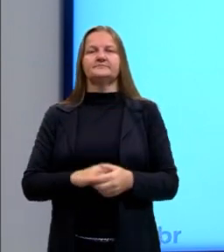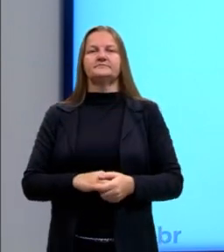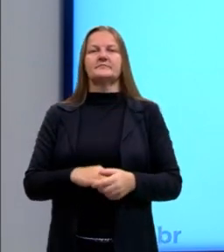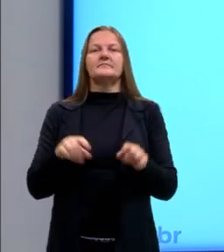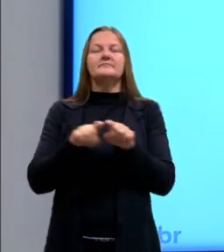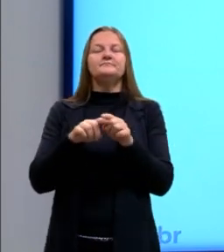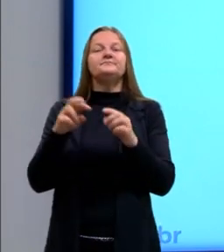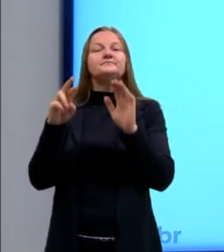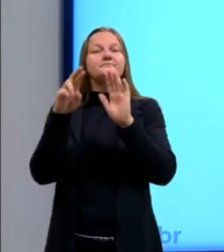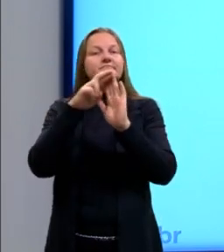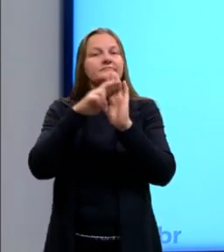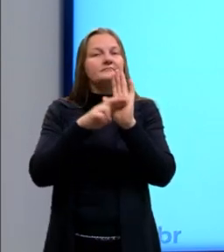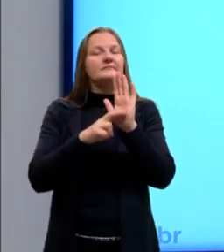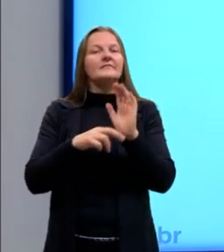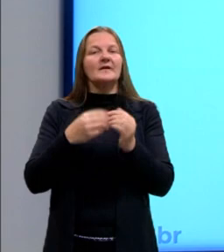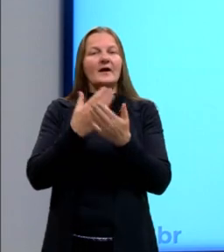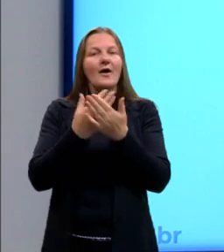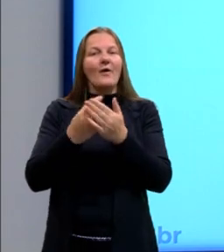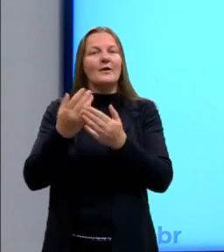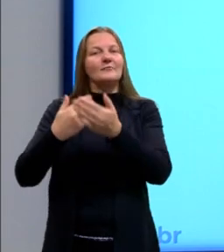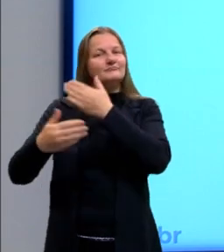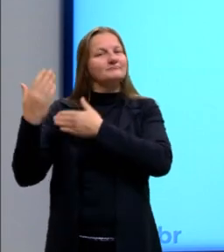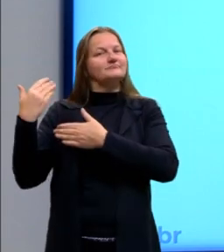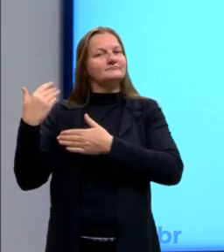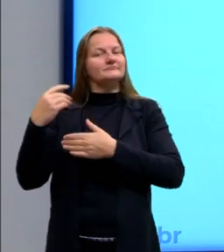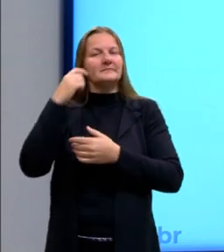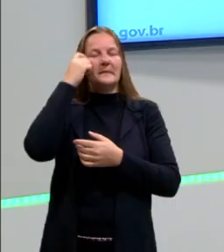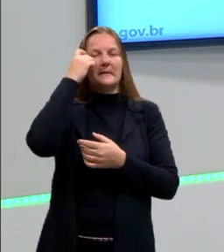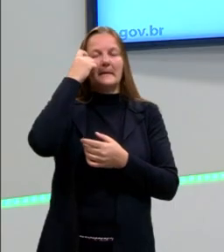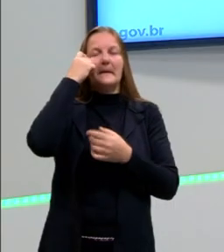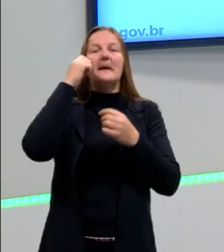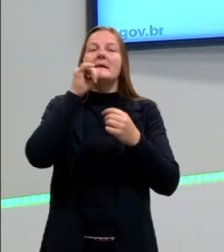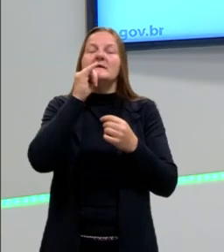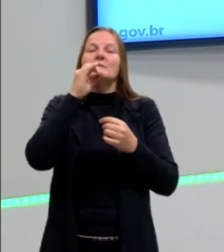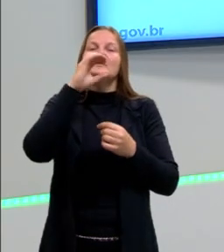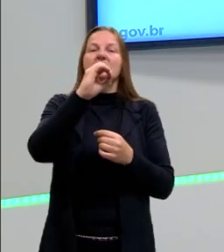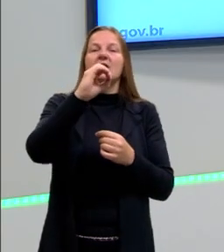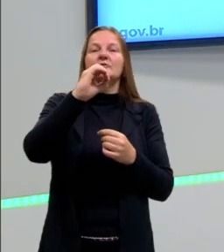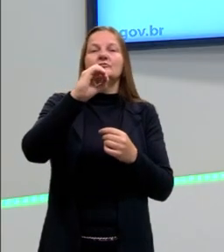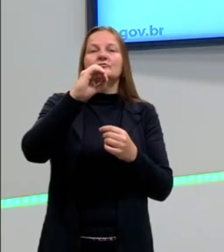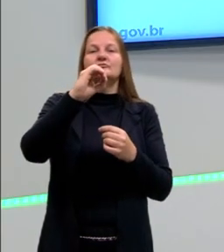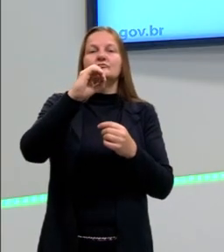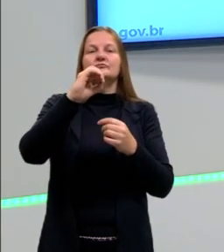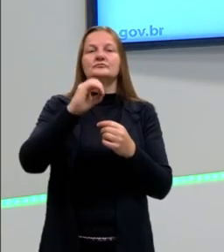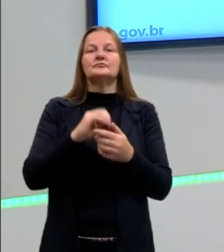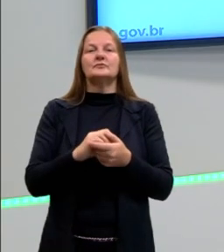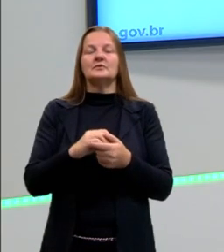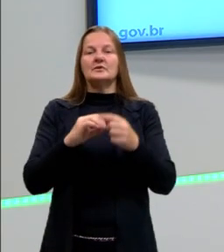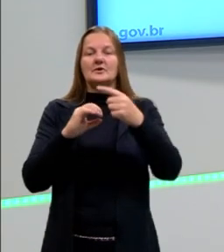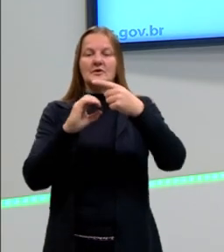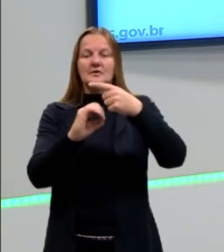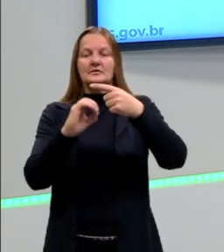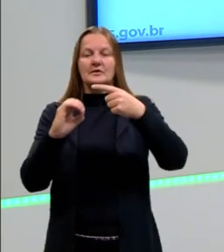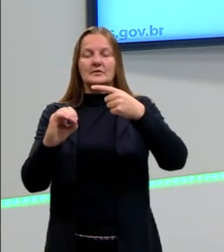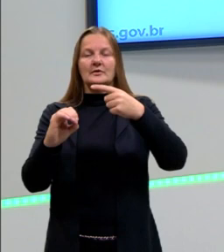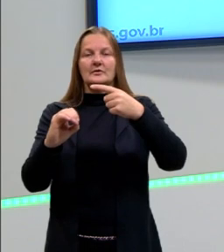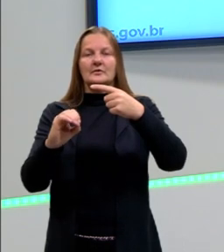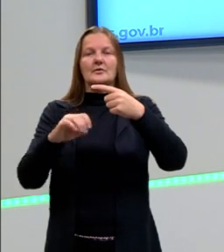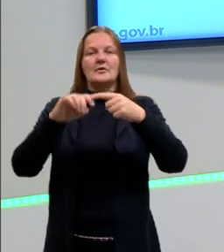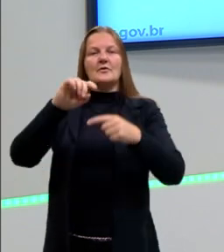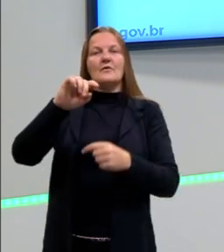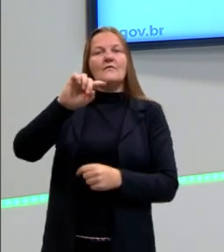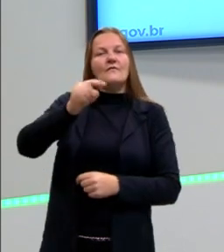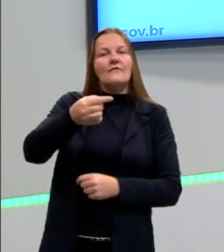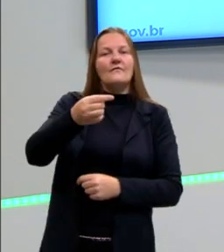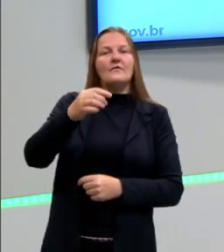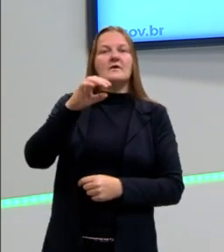regrinhas que nós vimos na aula passada, né? Nós tínhamos dois zeros no denominador, então nós deixamos duas casas